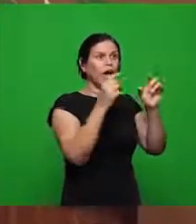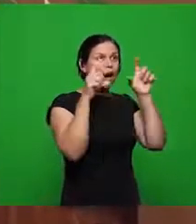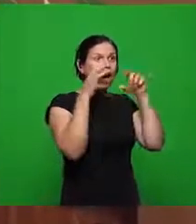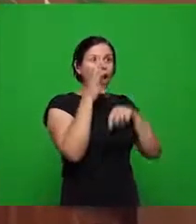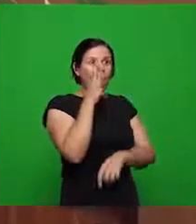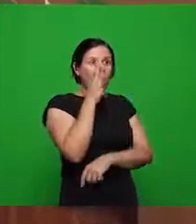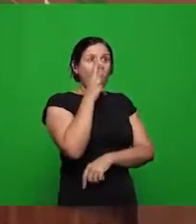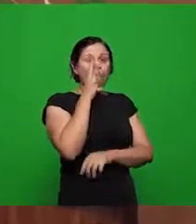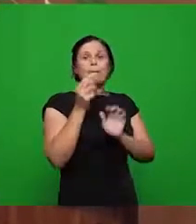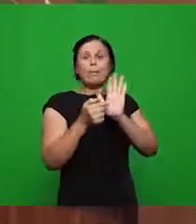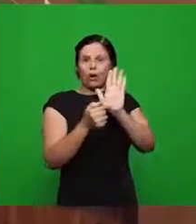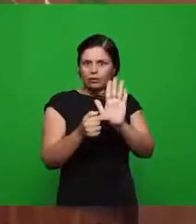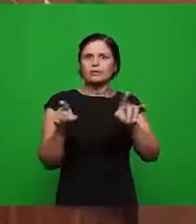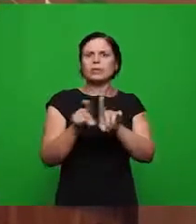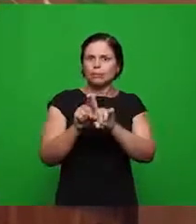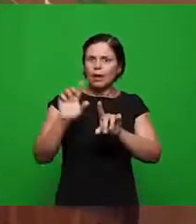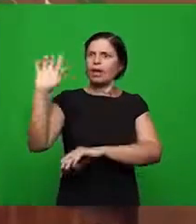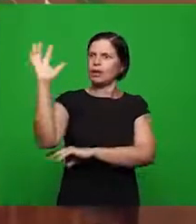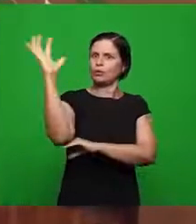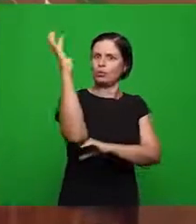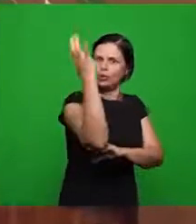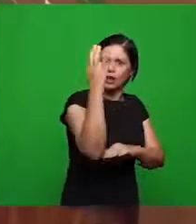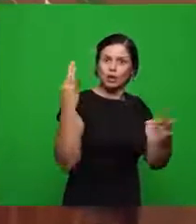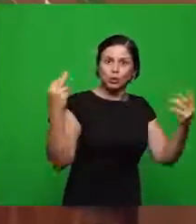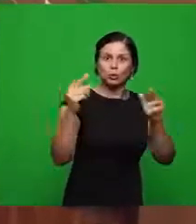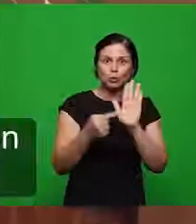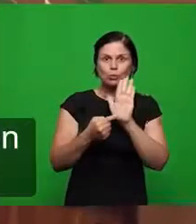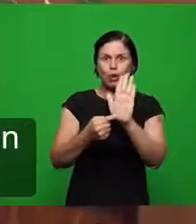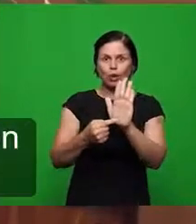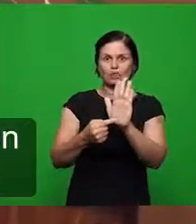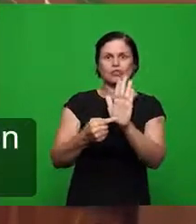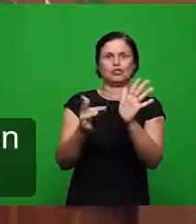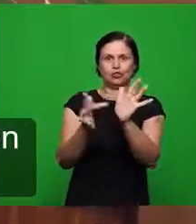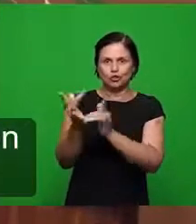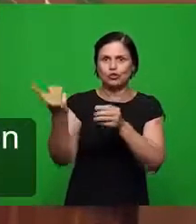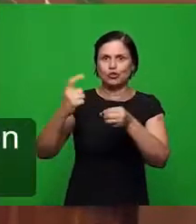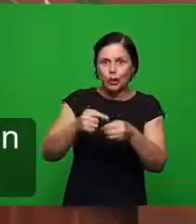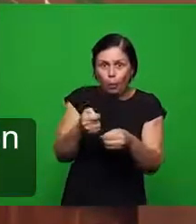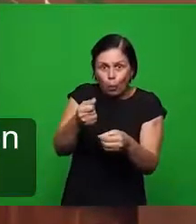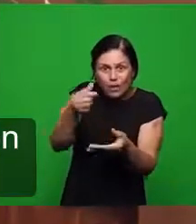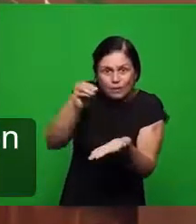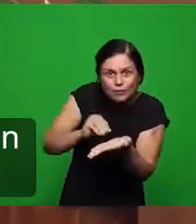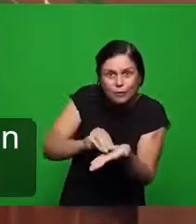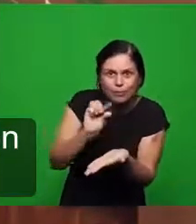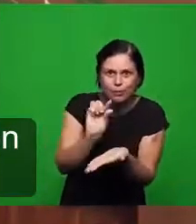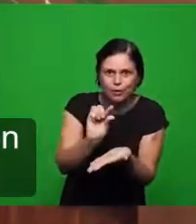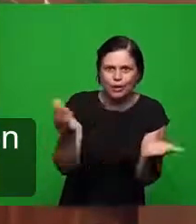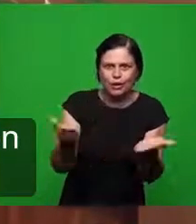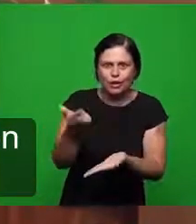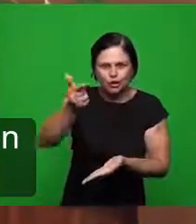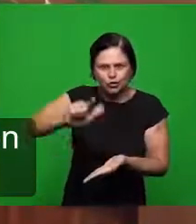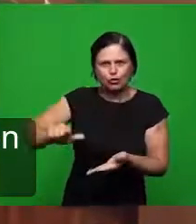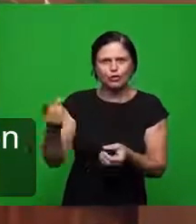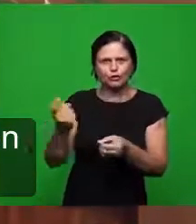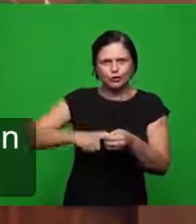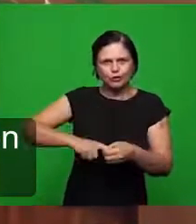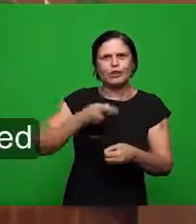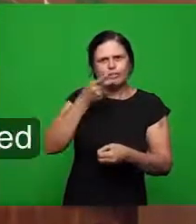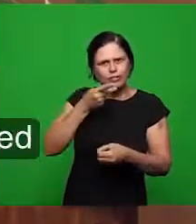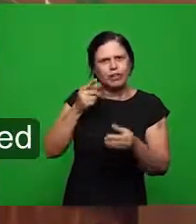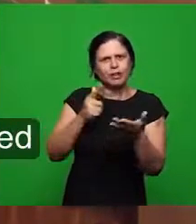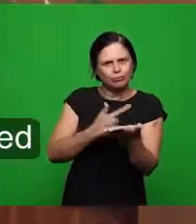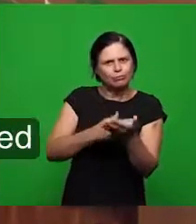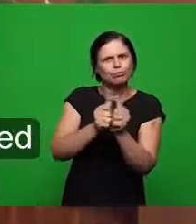criação assim hoje nós voltamos aqui a falar sobre o livro de apocalipse